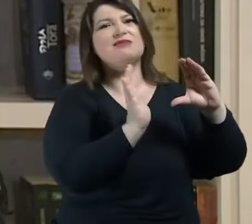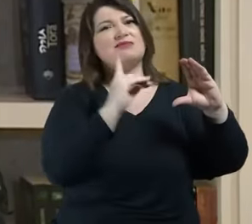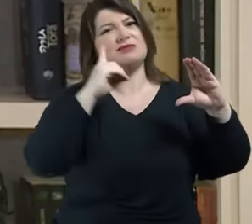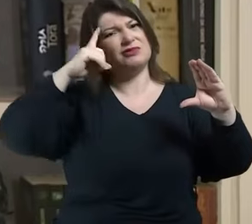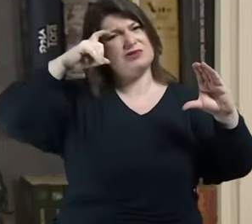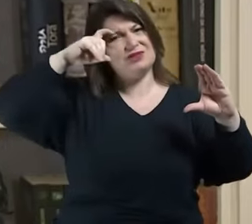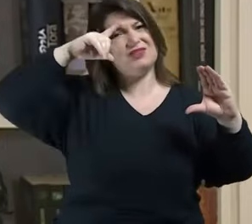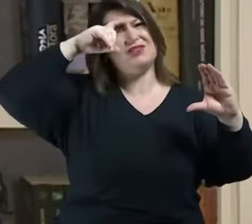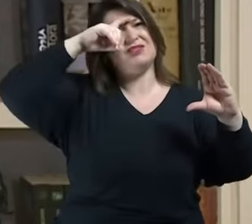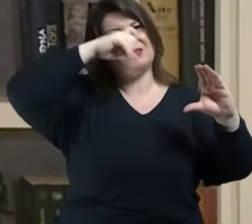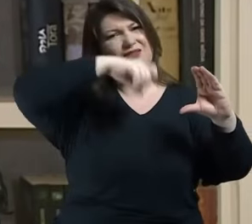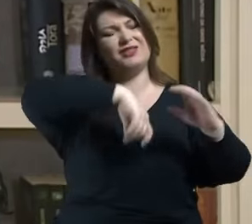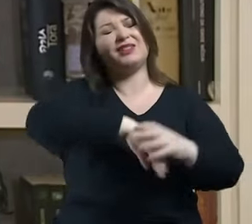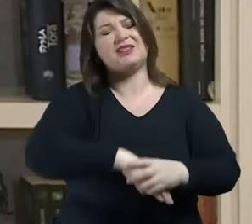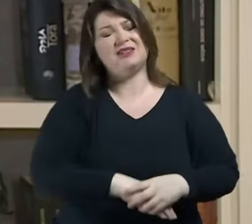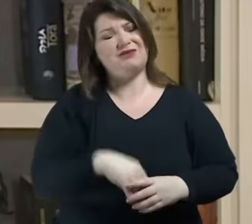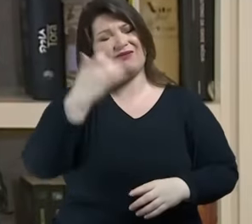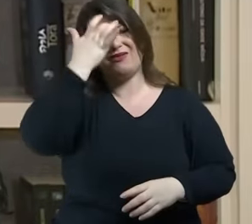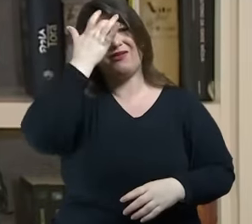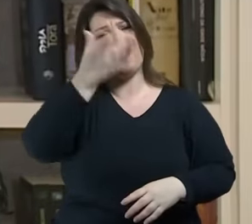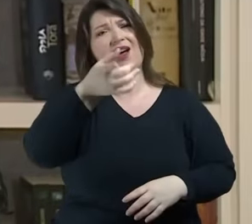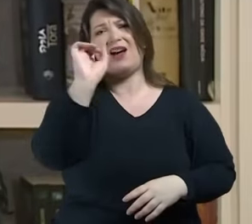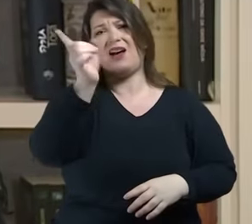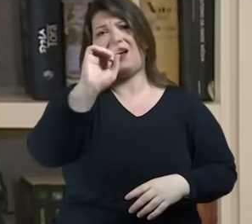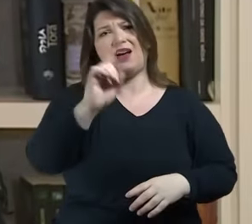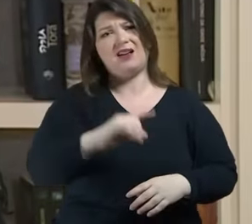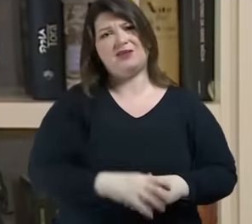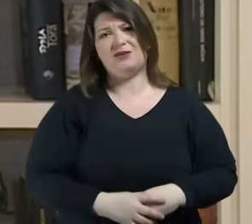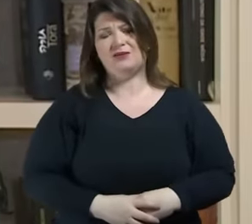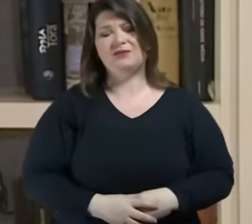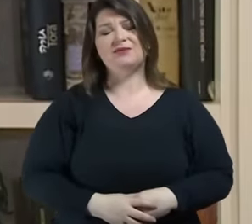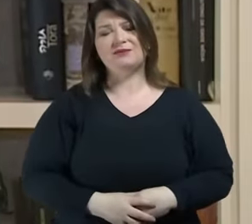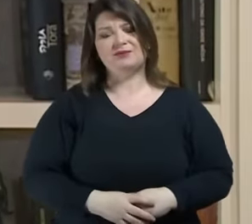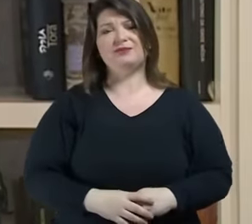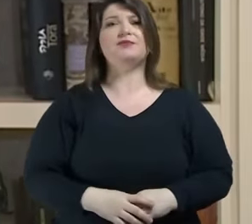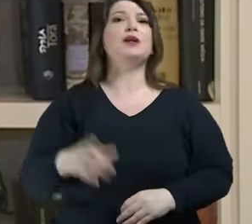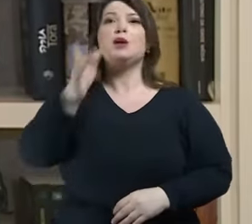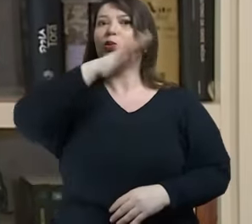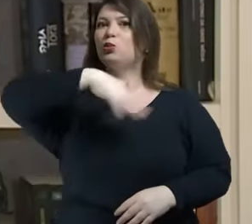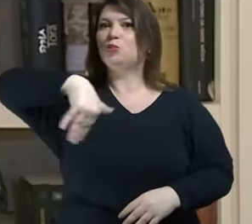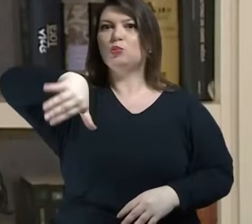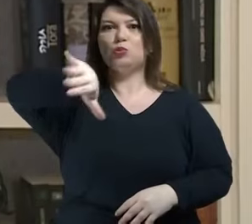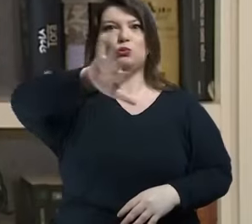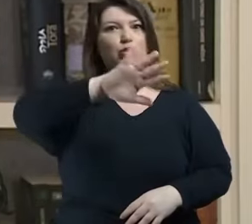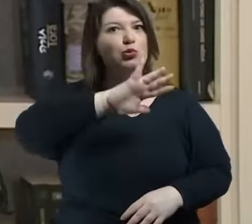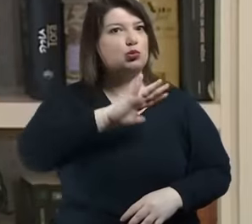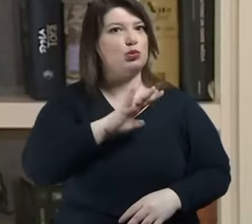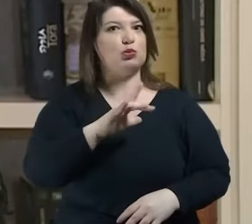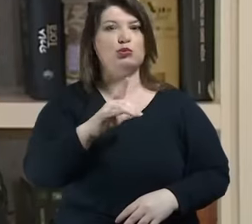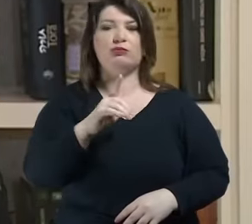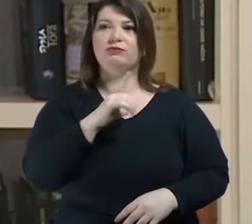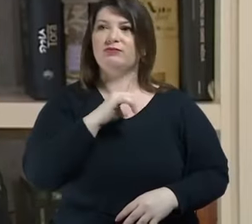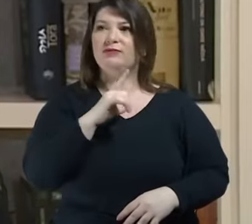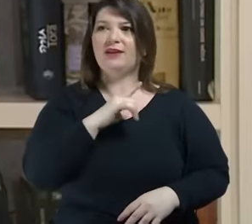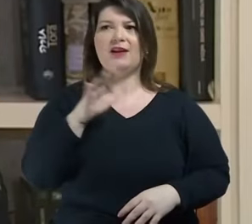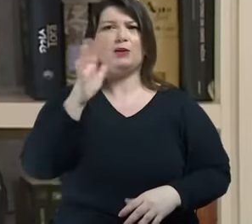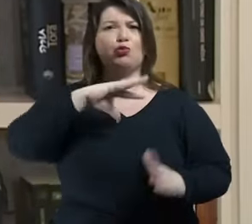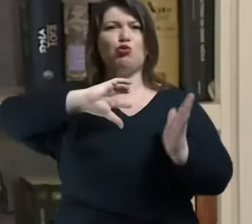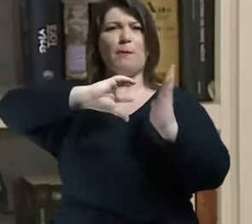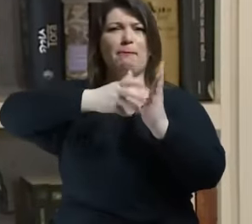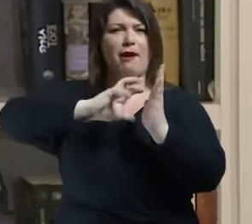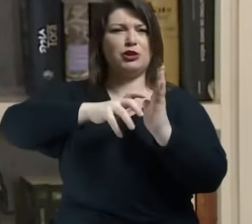capitalismo não é tão fácil criticar o capitalismo todos os partidos de direita e de esquerda e de centro partidos